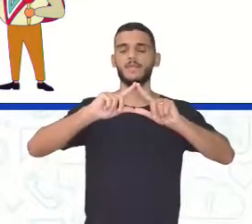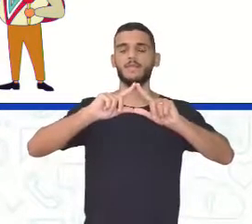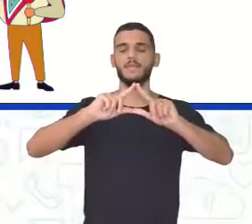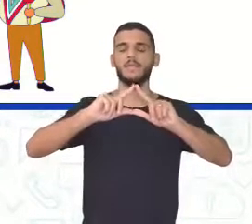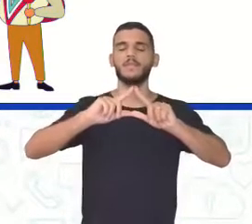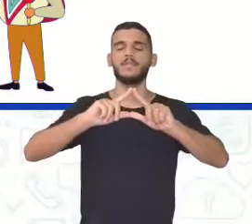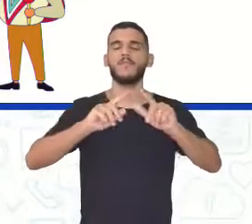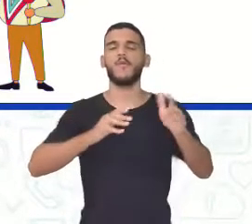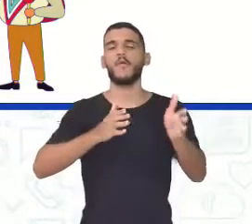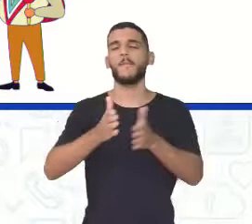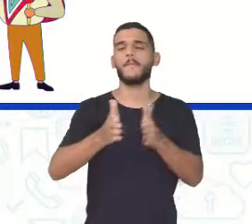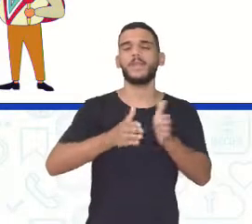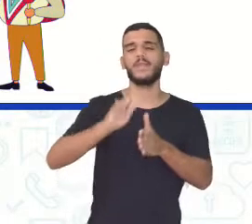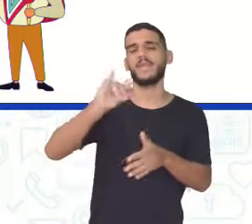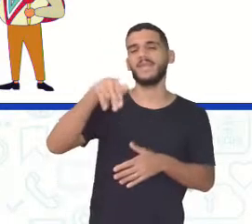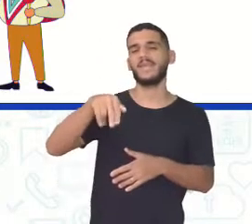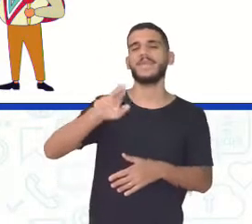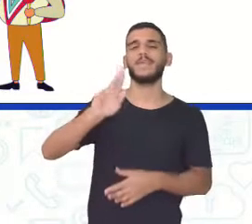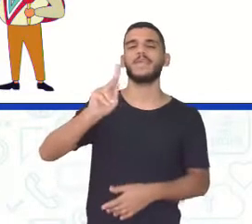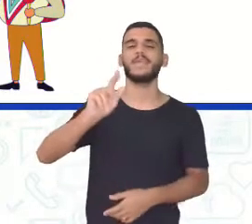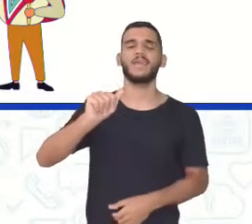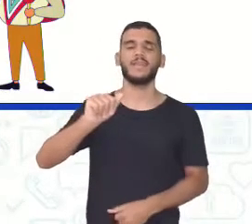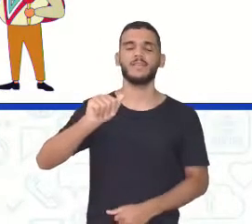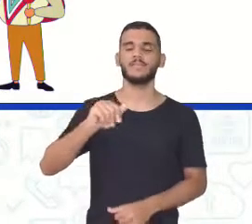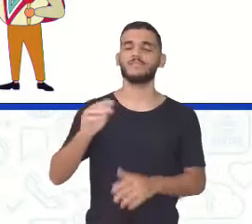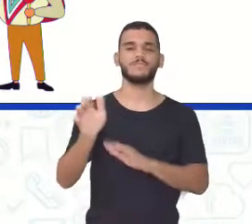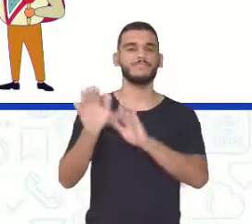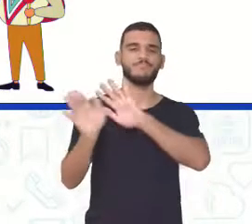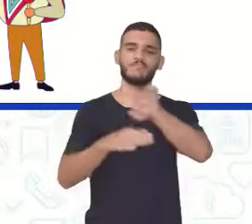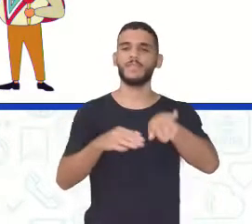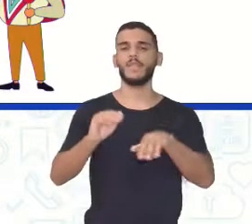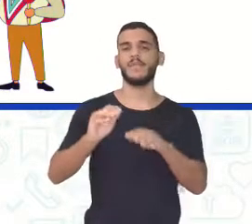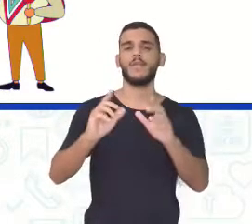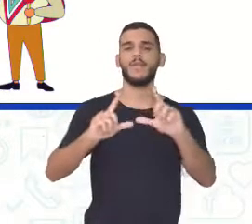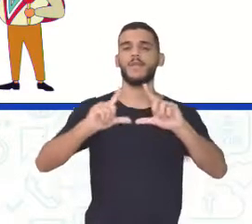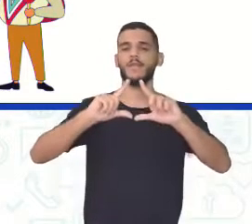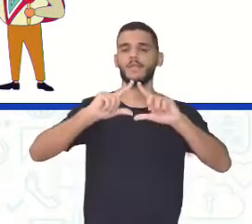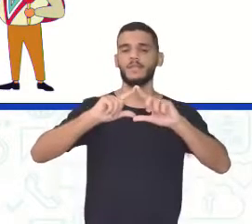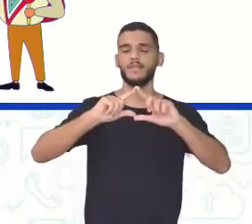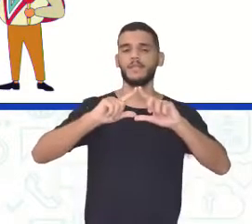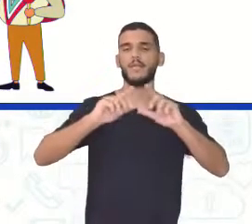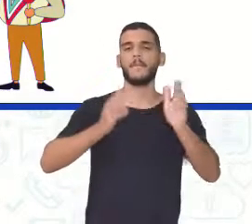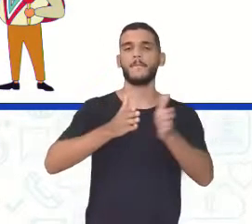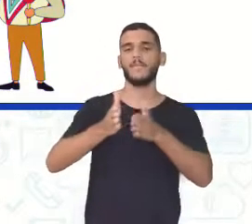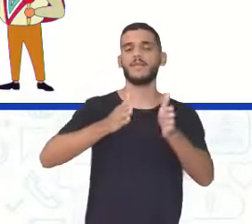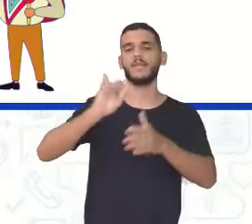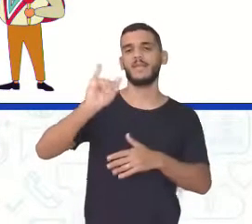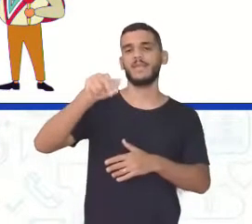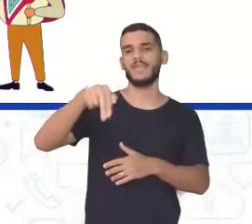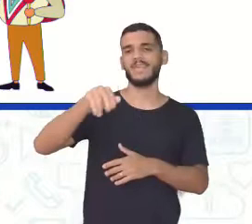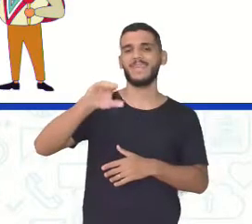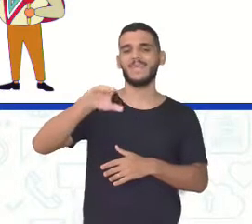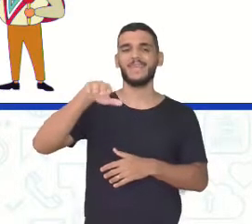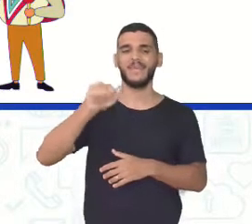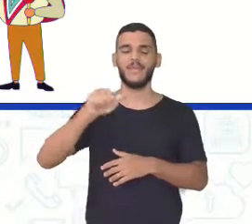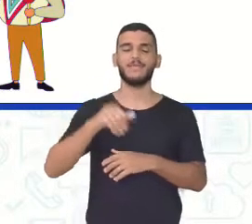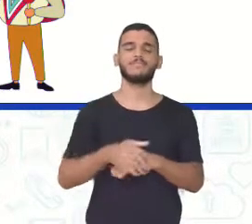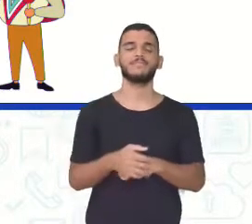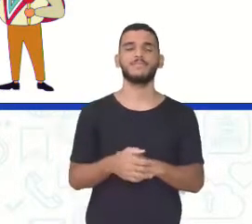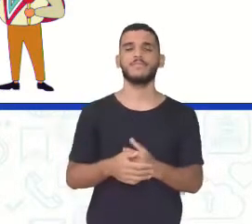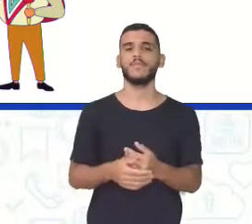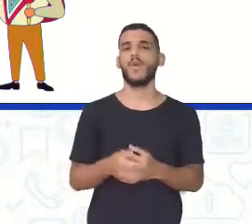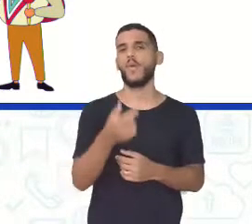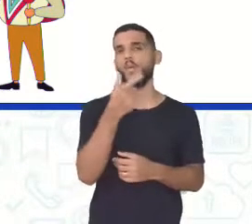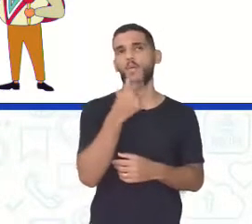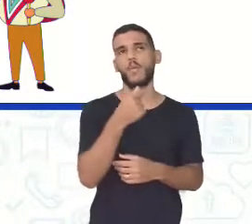incas Do império inca E do império asteca Quando foi isso? Cristóvão